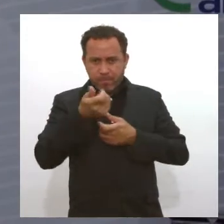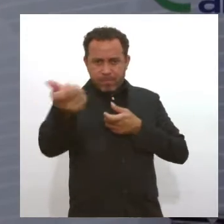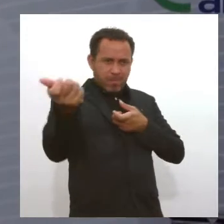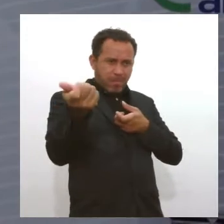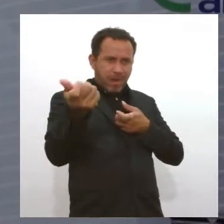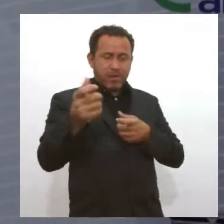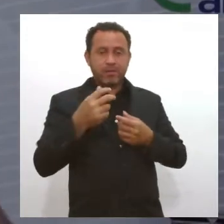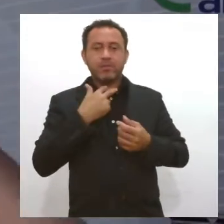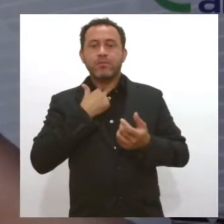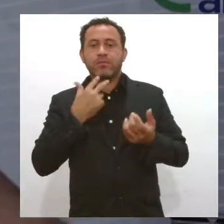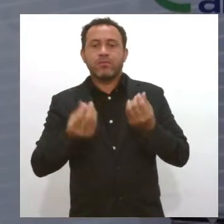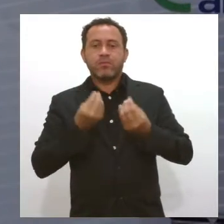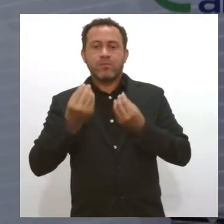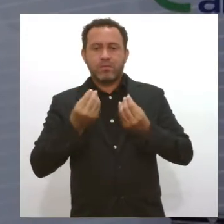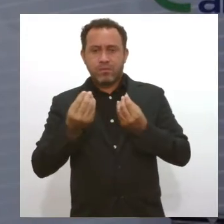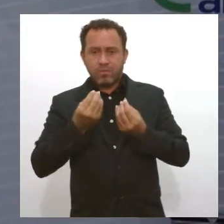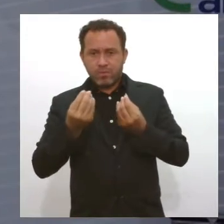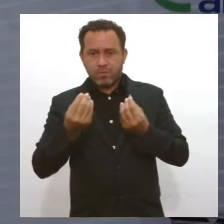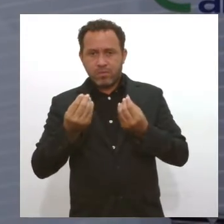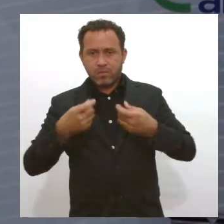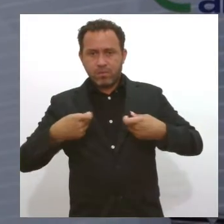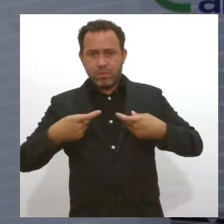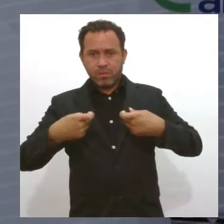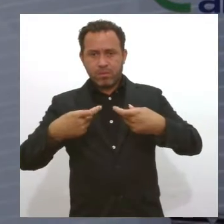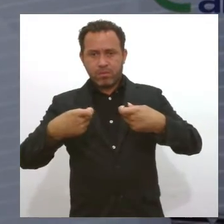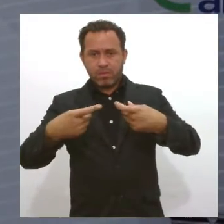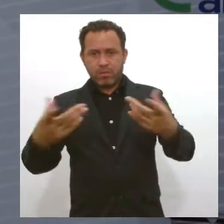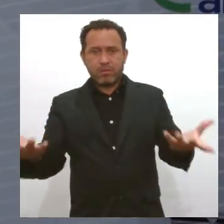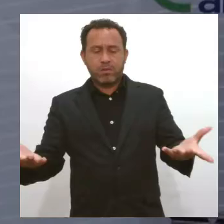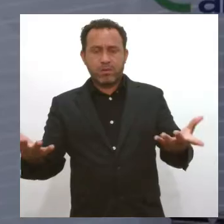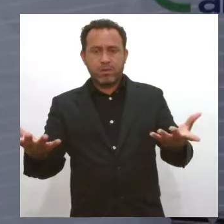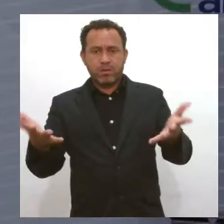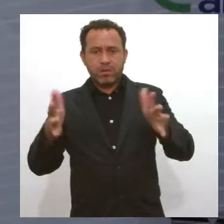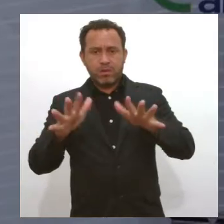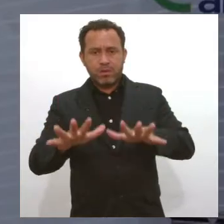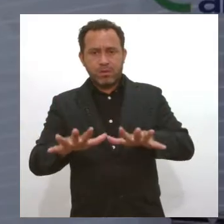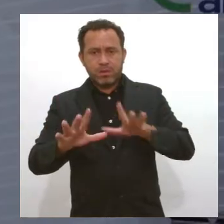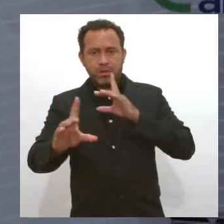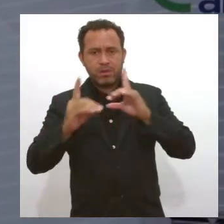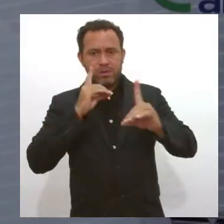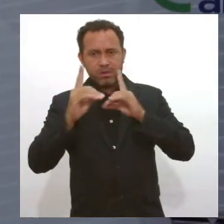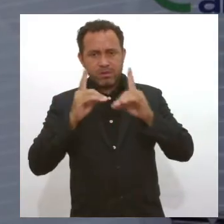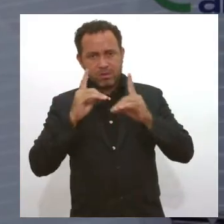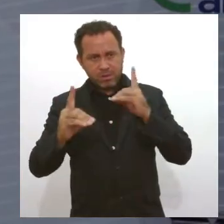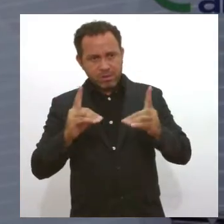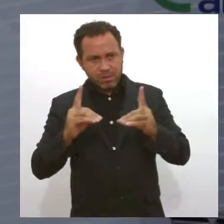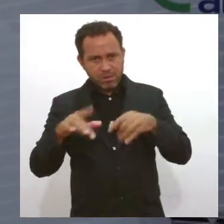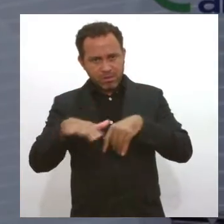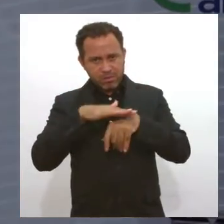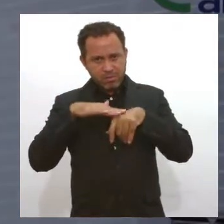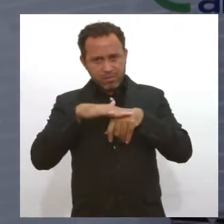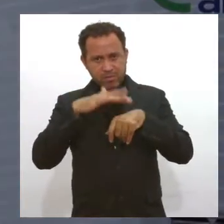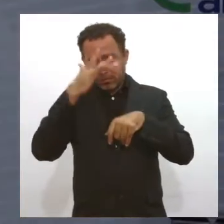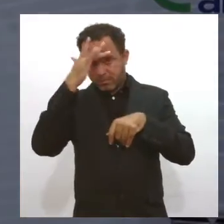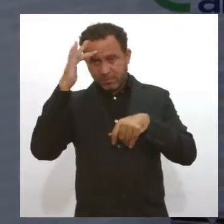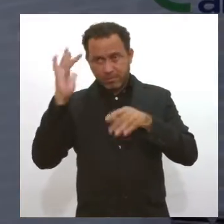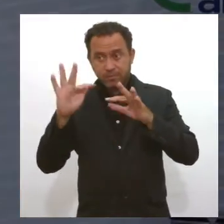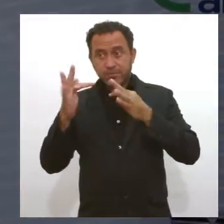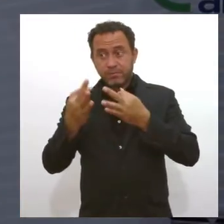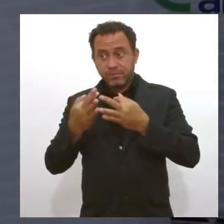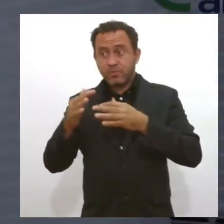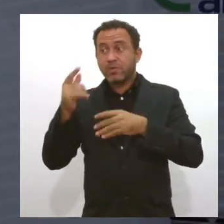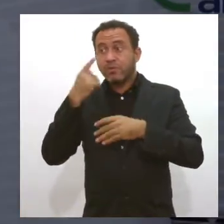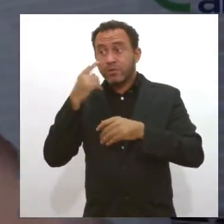é que se, num cenário de guerra desse, vai se entender que se quer diálogo? Vai se conversar com as famílias e dizer, olha, vocês serão